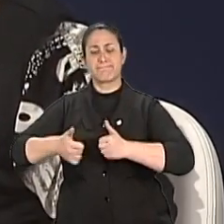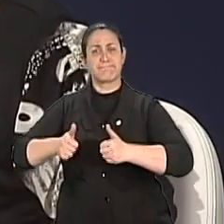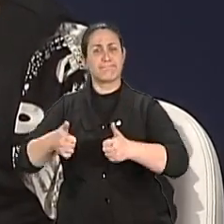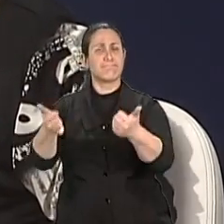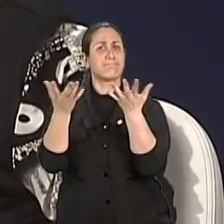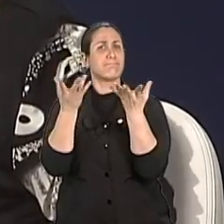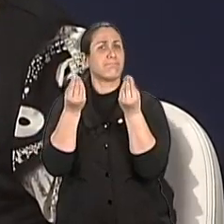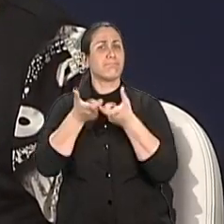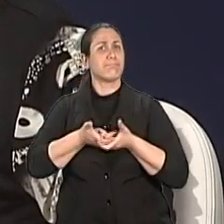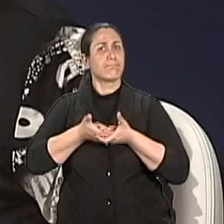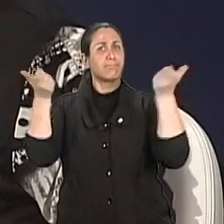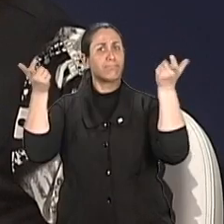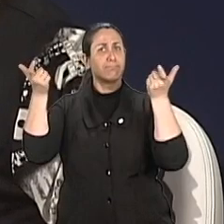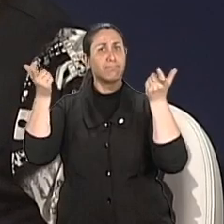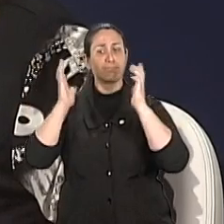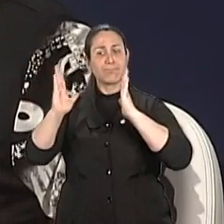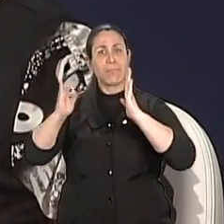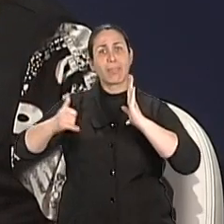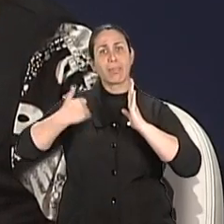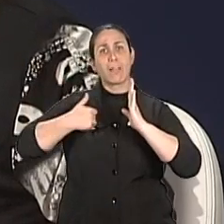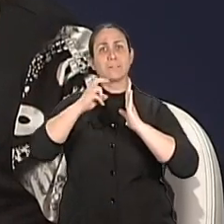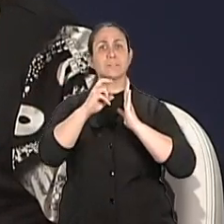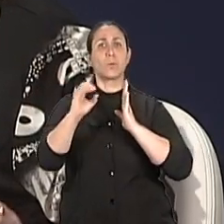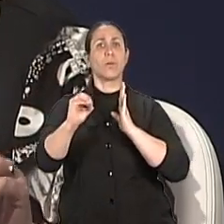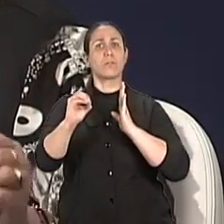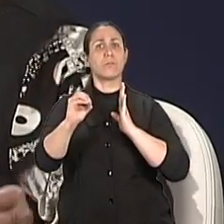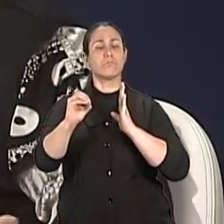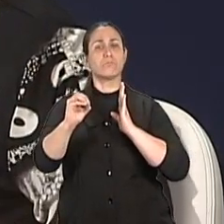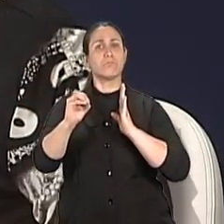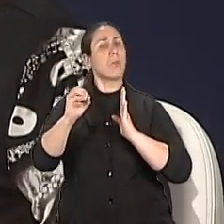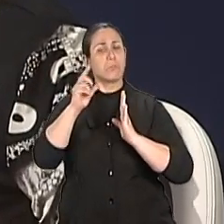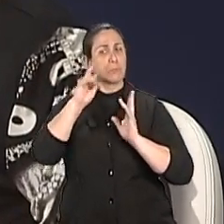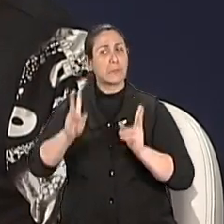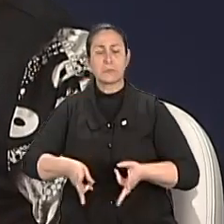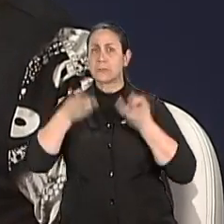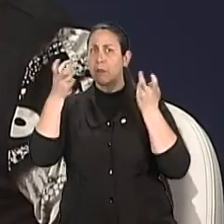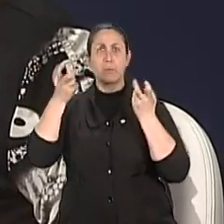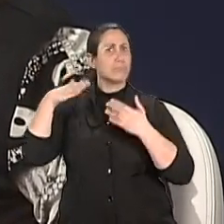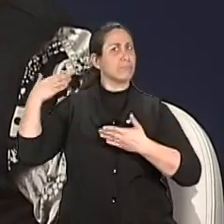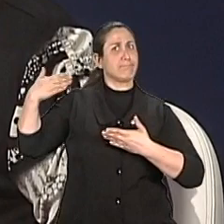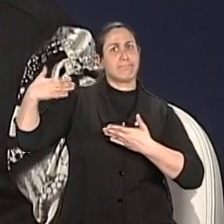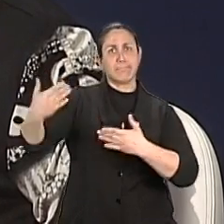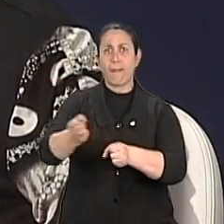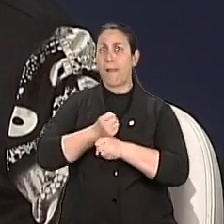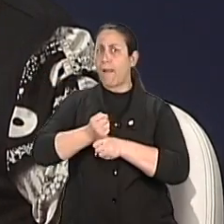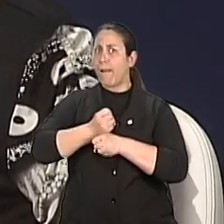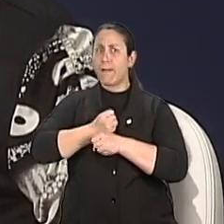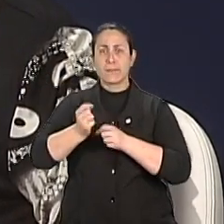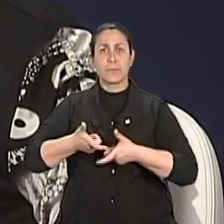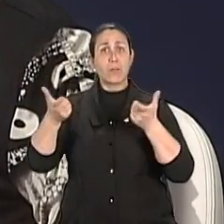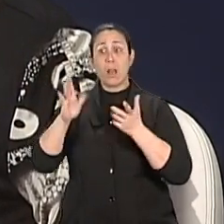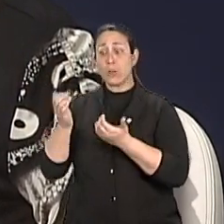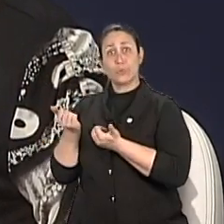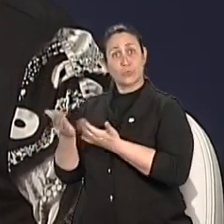cresceu 28%, um índice seis vezes maior que o registrado entre a população